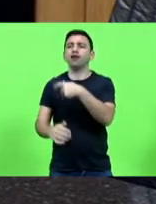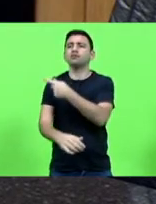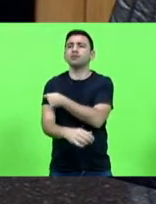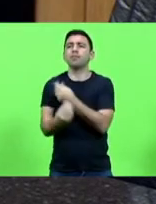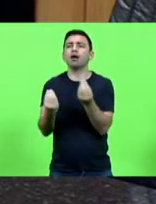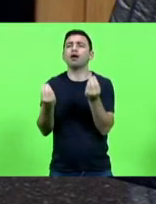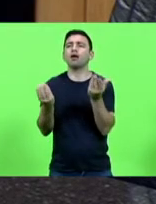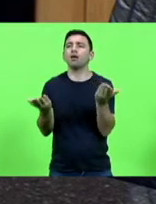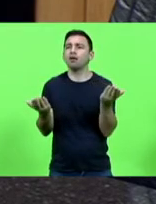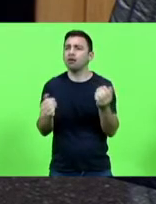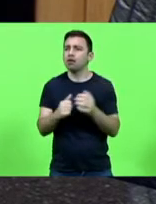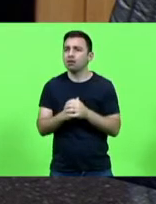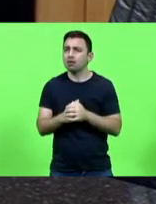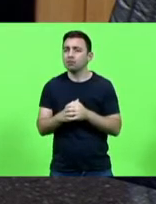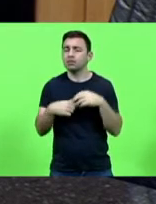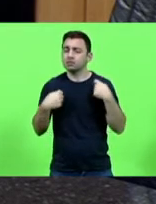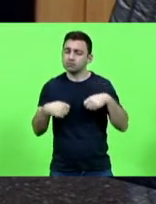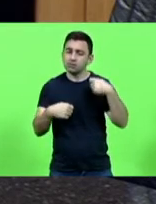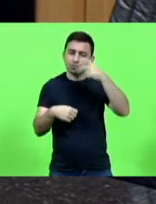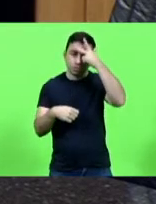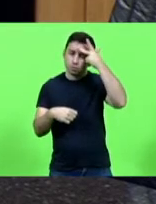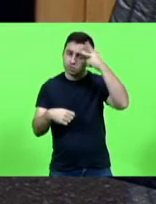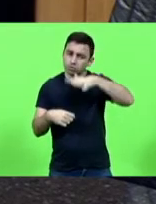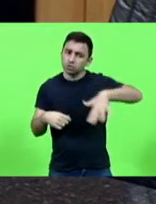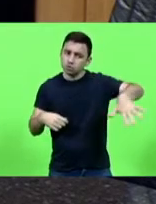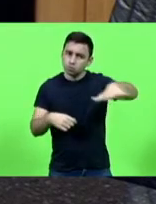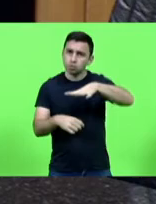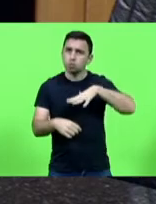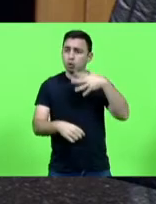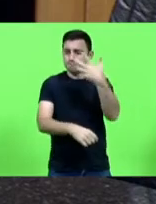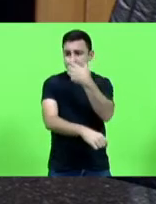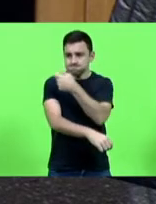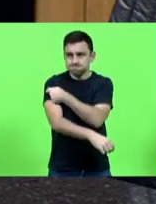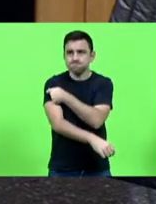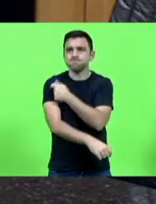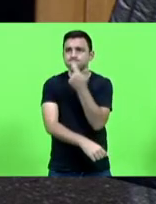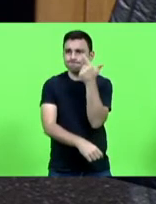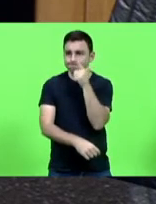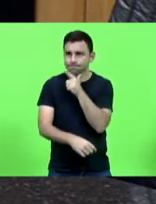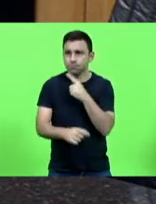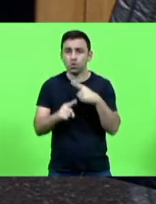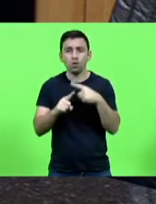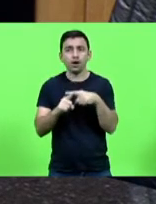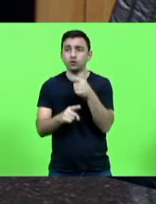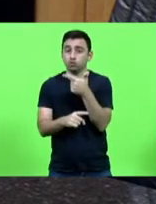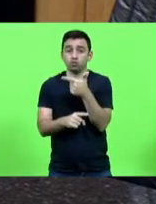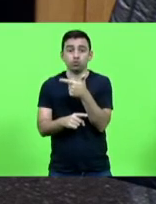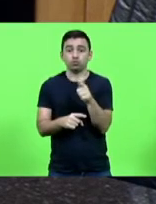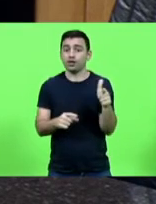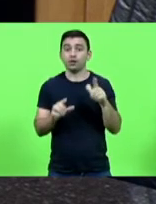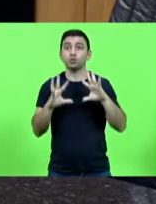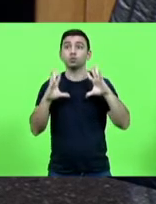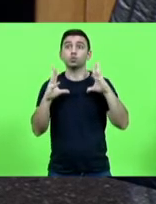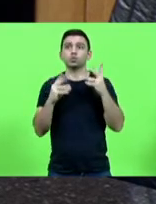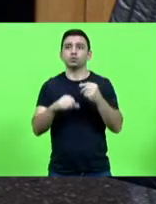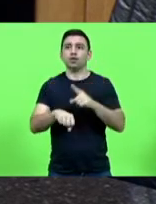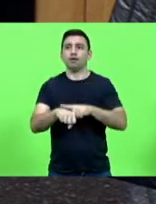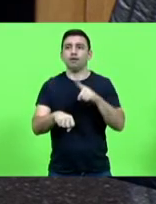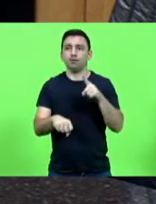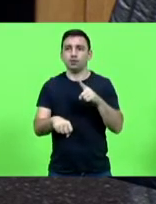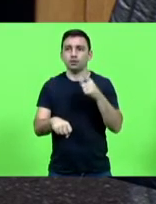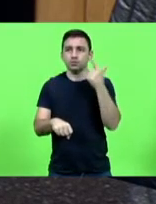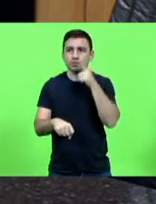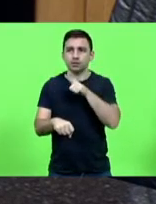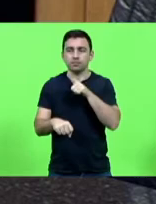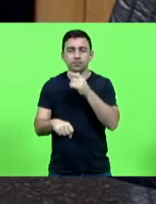imunizar a população já que nós não temos também todas as vacinas disponíveis ainda no caso